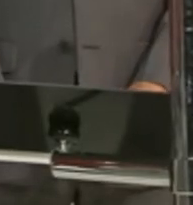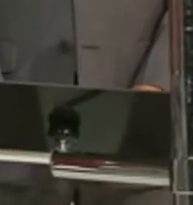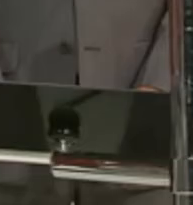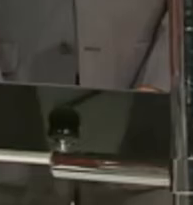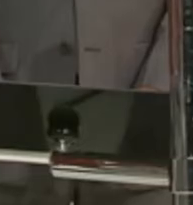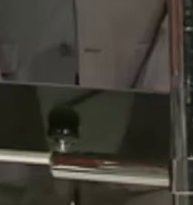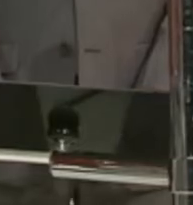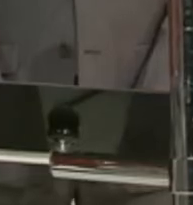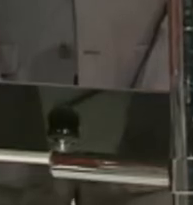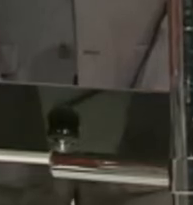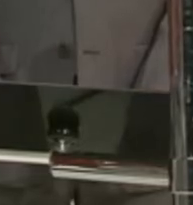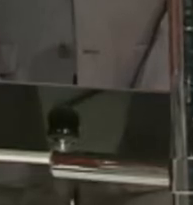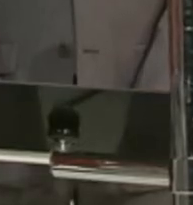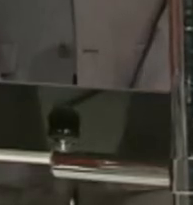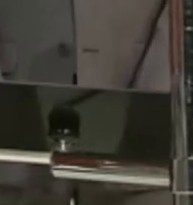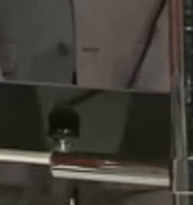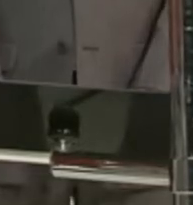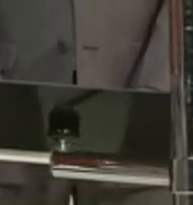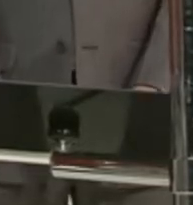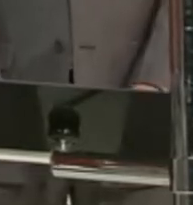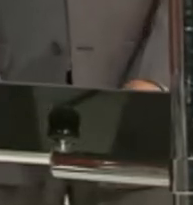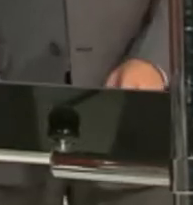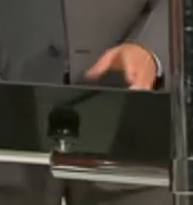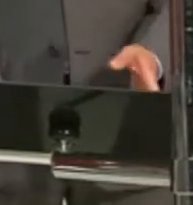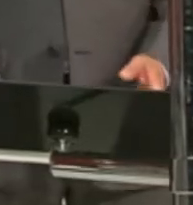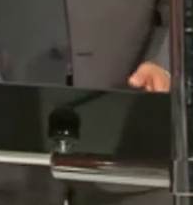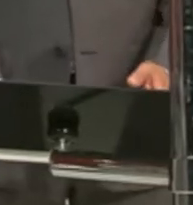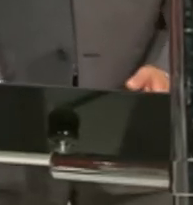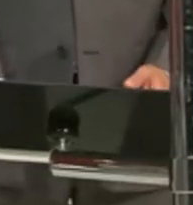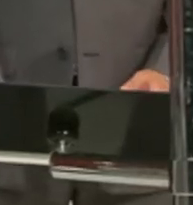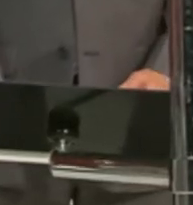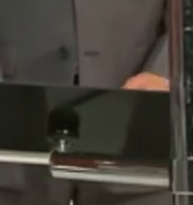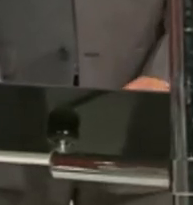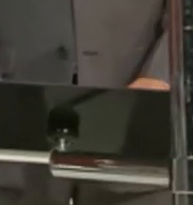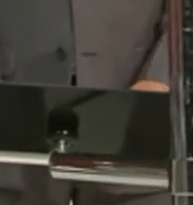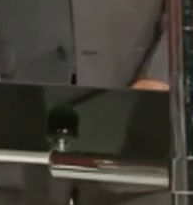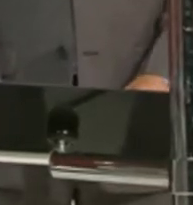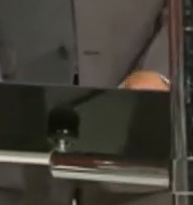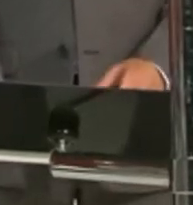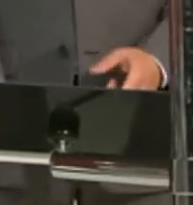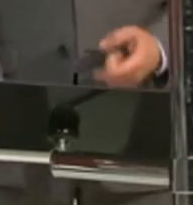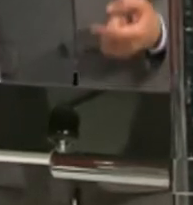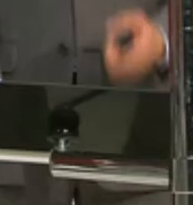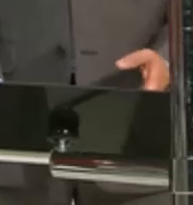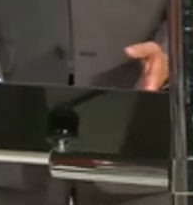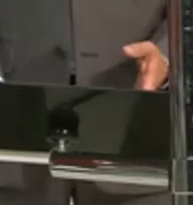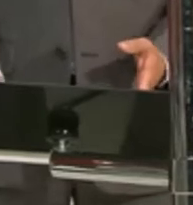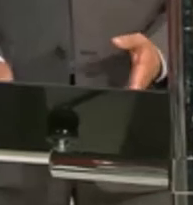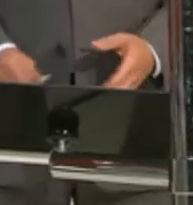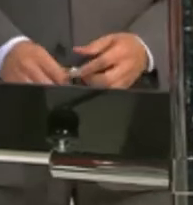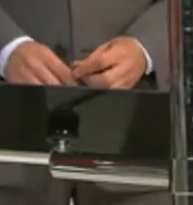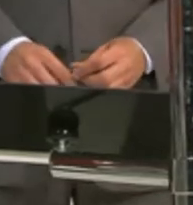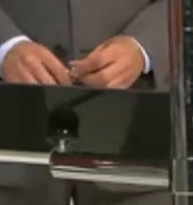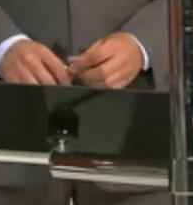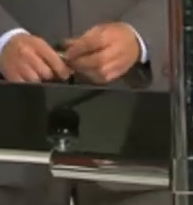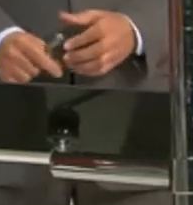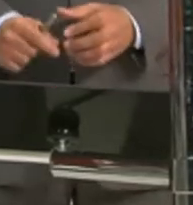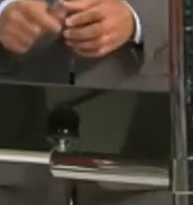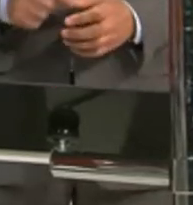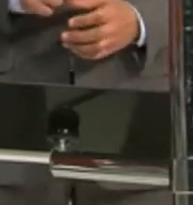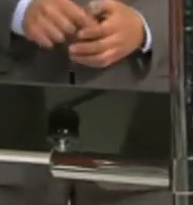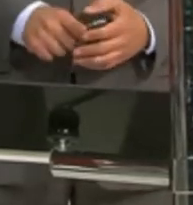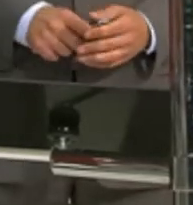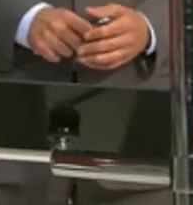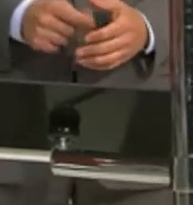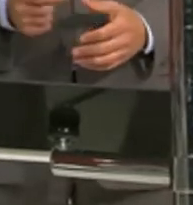Voltamos com o debate entre os candidatos à Prefeitura de Gravataí. E neste segundo bloco, o assunto será decidido por cada um dos candidatos. Um sorteio ao vivo